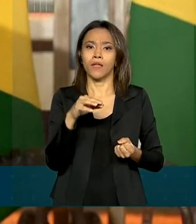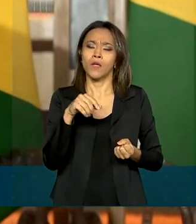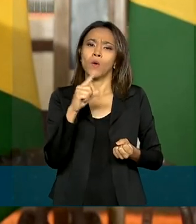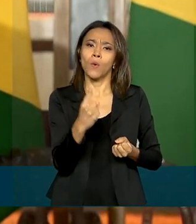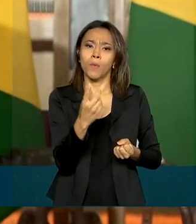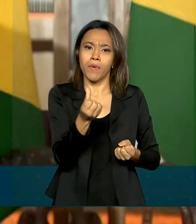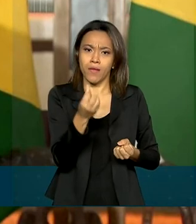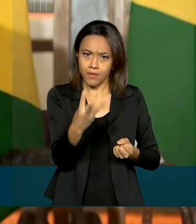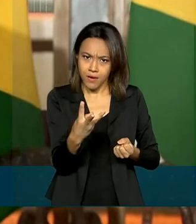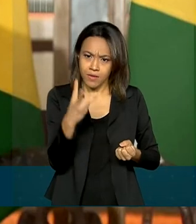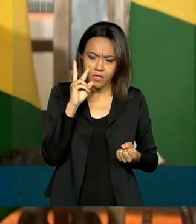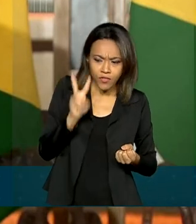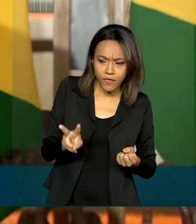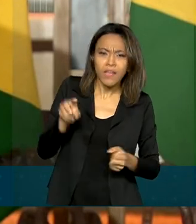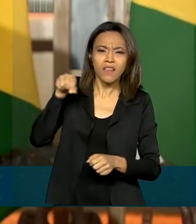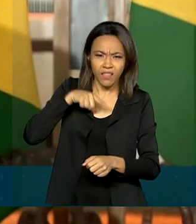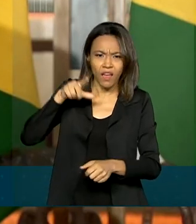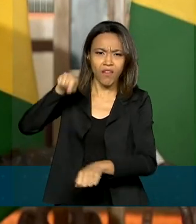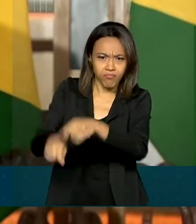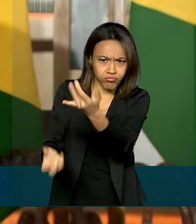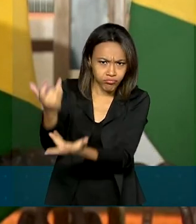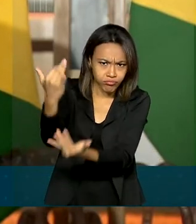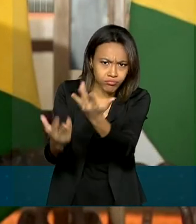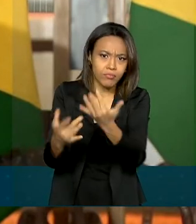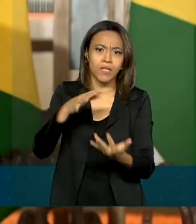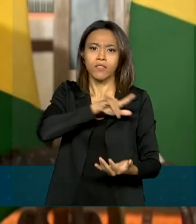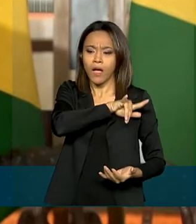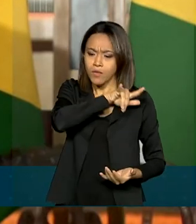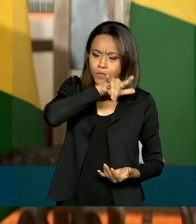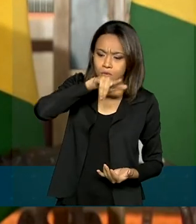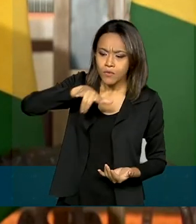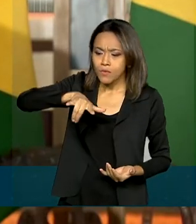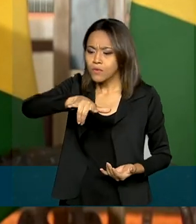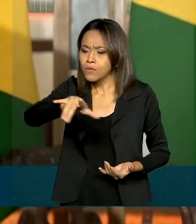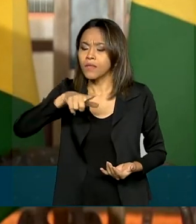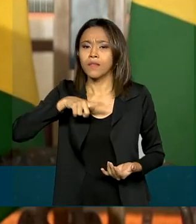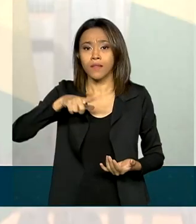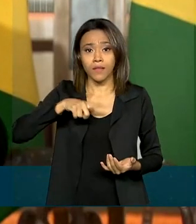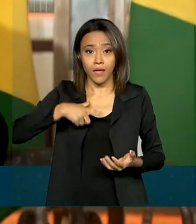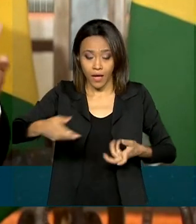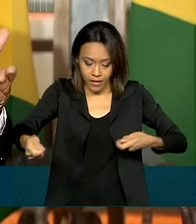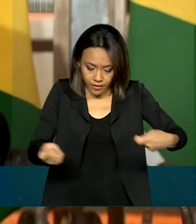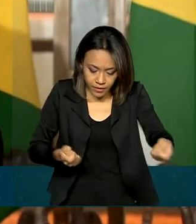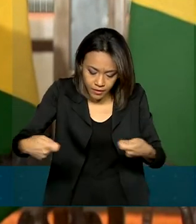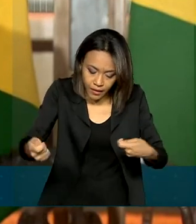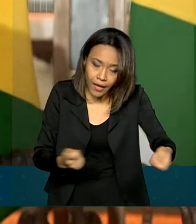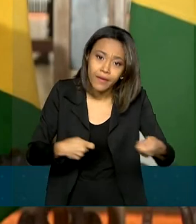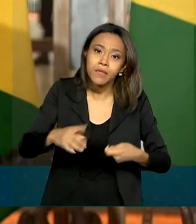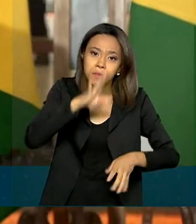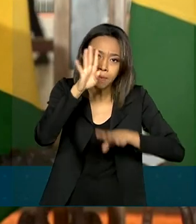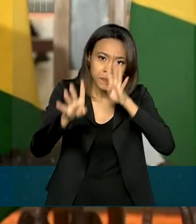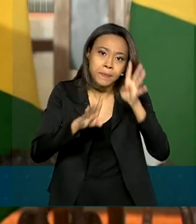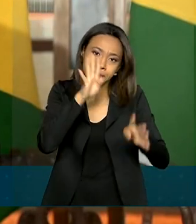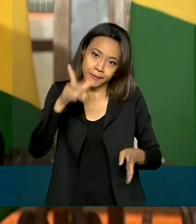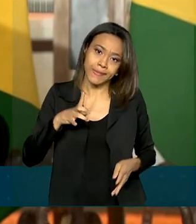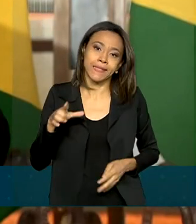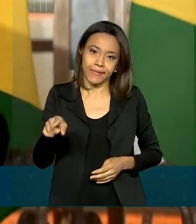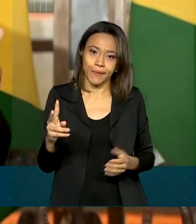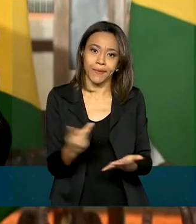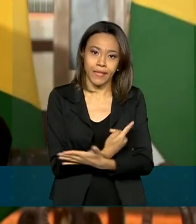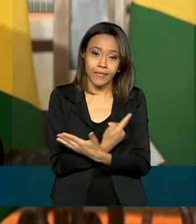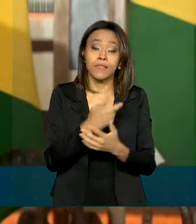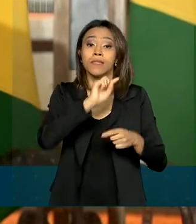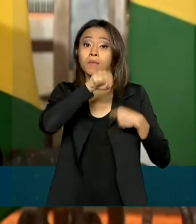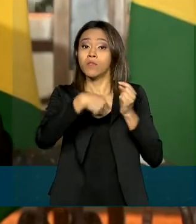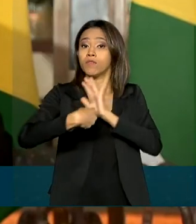queimada, existem áreas de desmatamento, existem áreas de garimpo ilegal. E, a partir dali, nós vamos mostrar